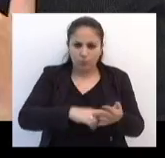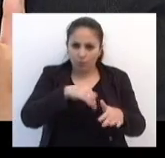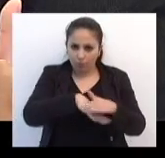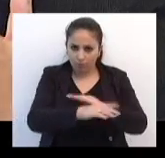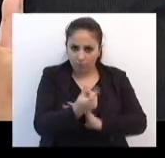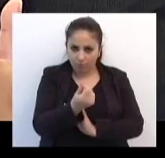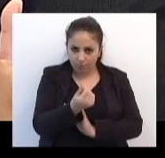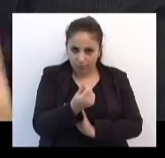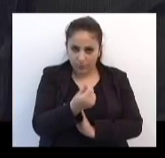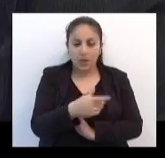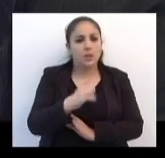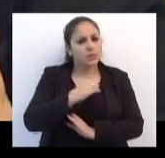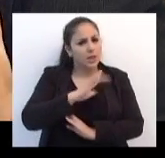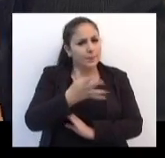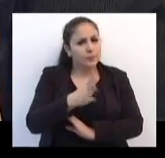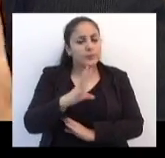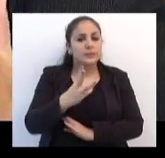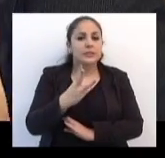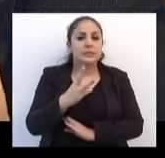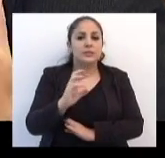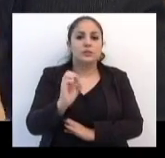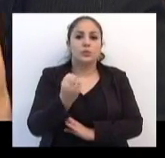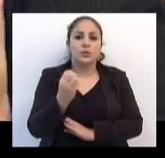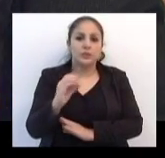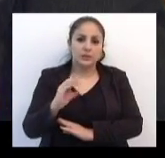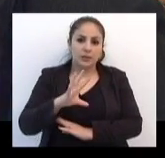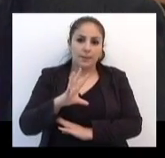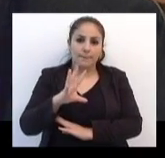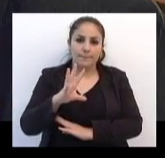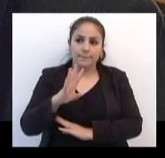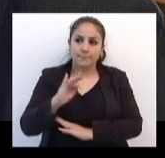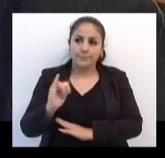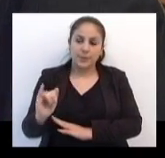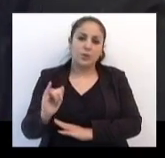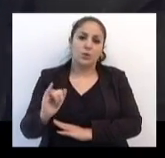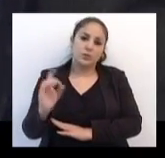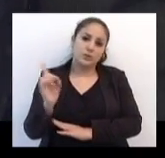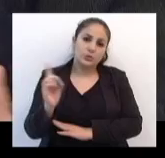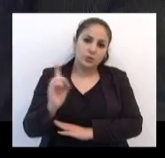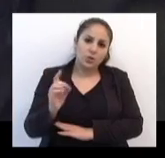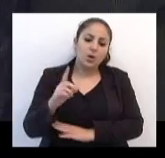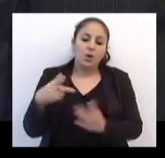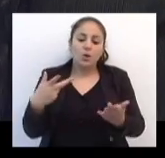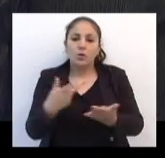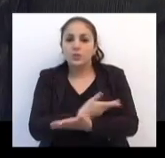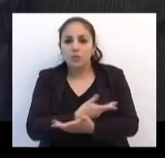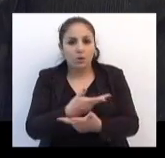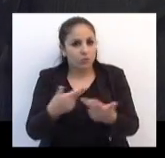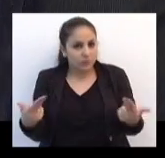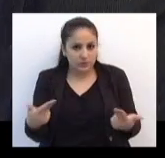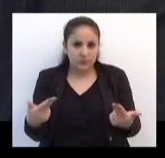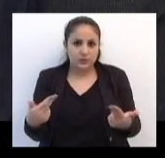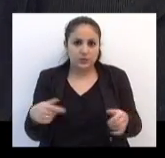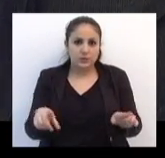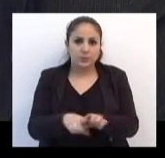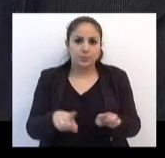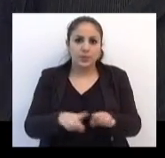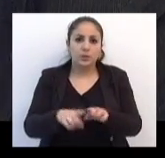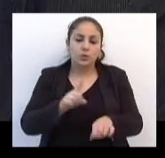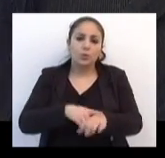reservas cambiais estão em torno de 380 bilhões de dólares. Coisa que não acontecia, por exemplo,